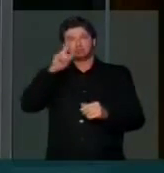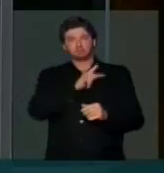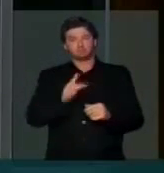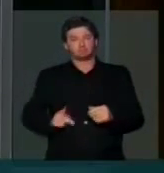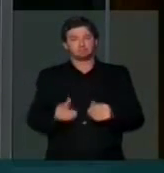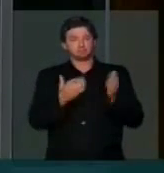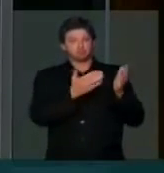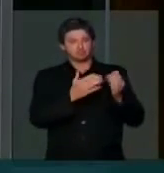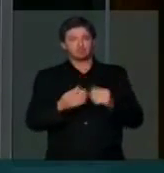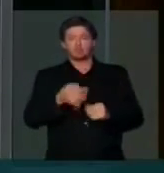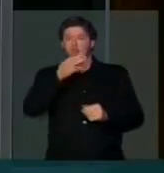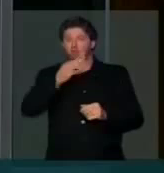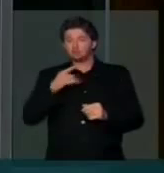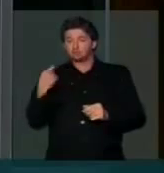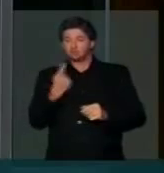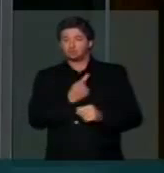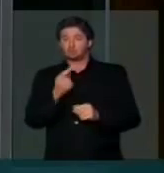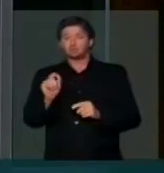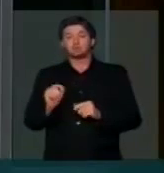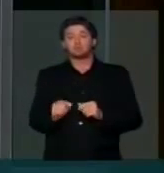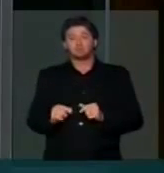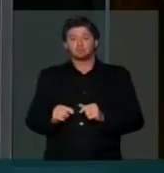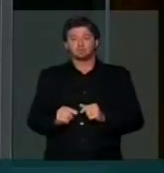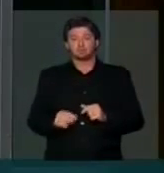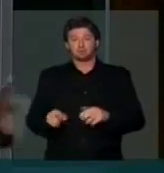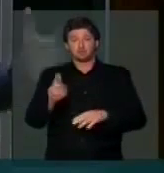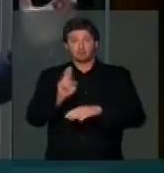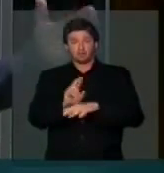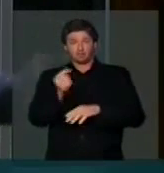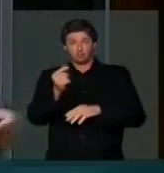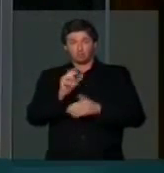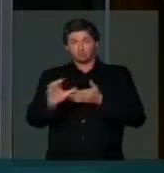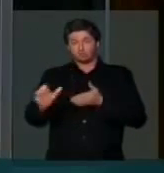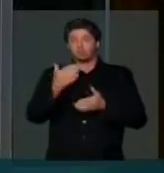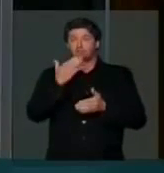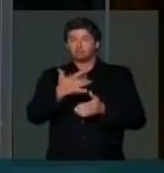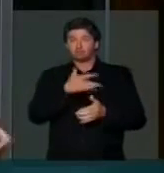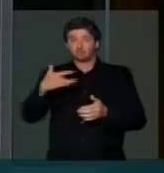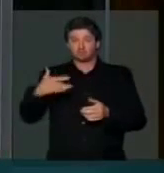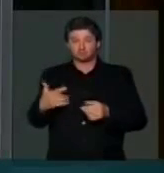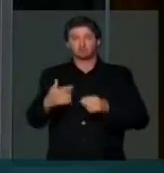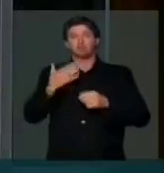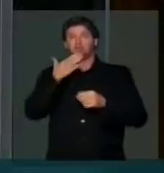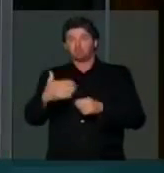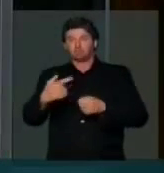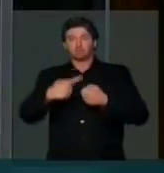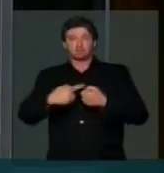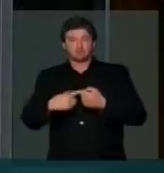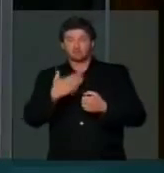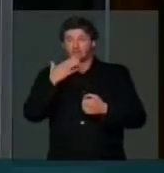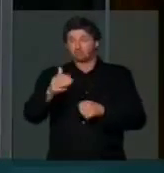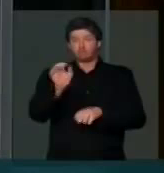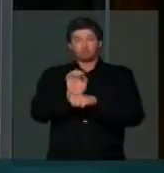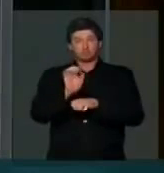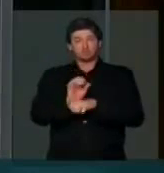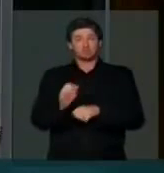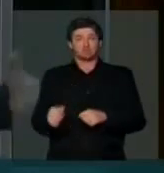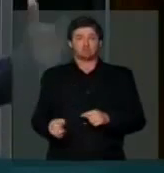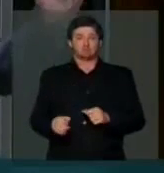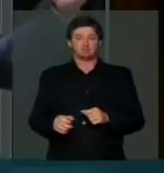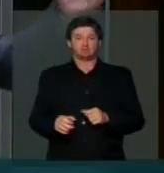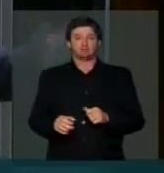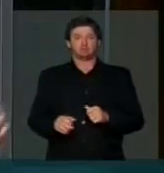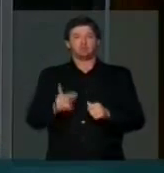Presidente, nossa sugestão é que esses recursos vão para a saúde, para os municípios e para os estados brasileiros,